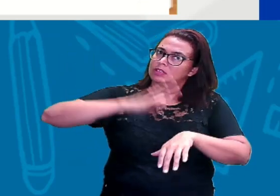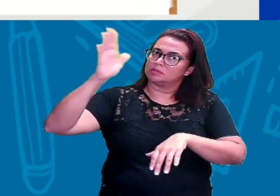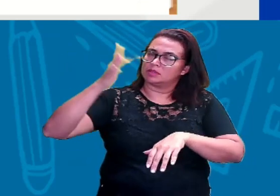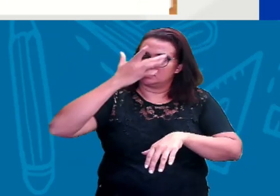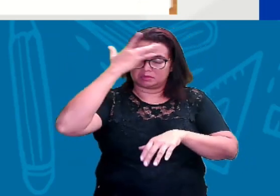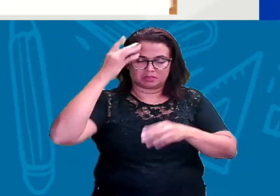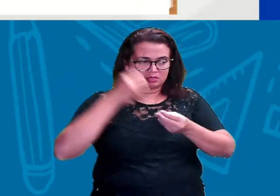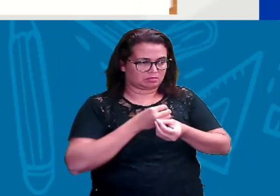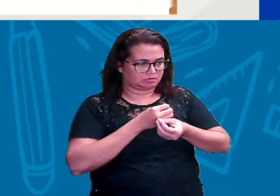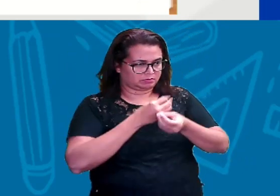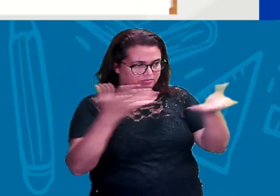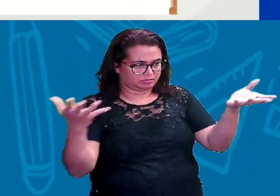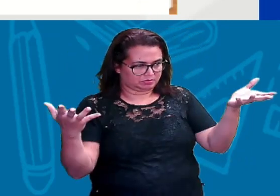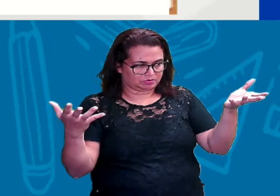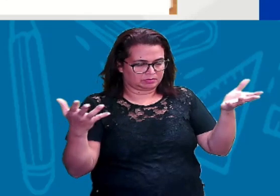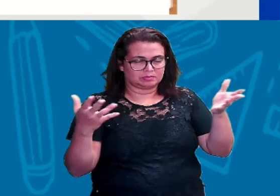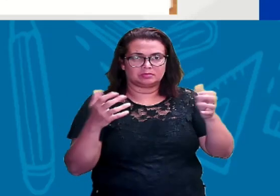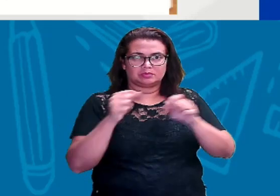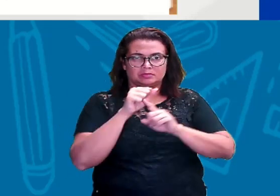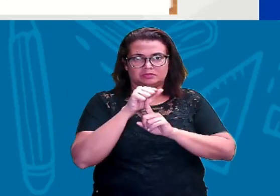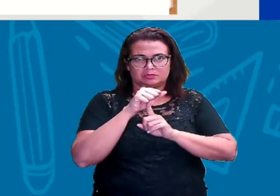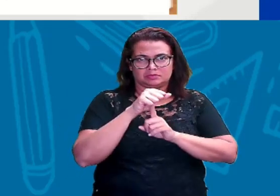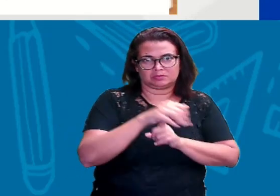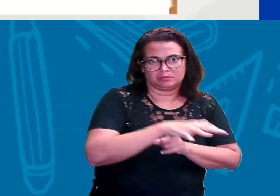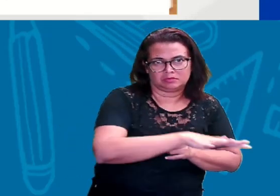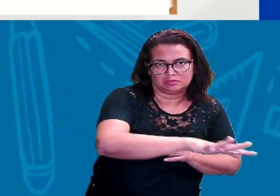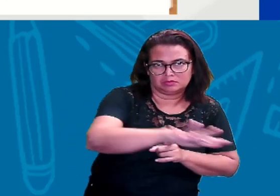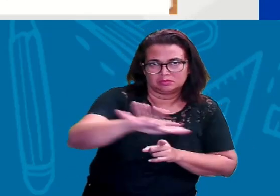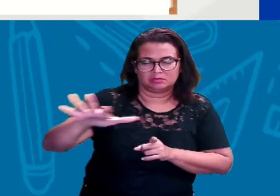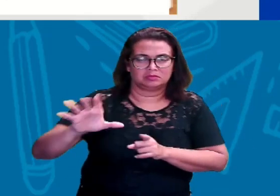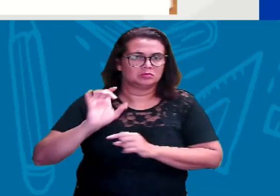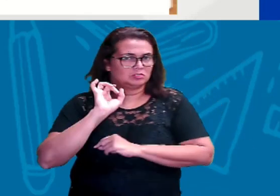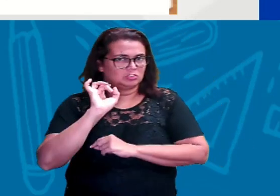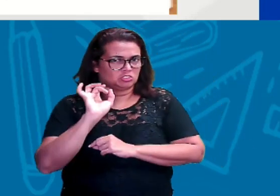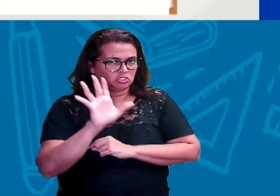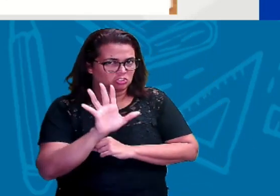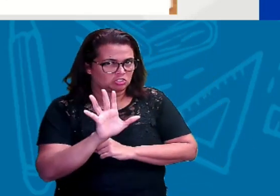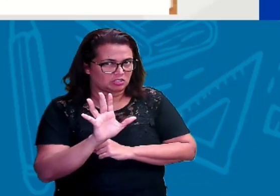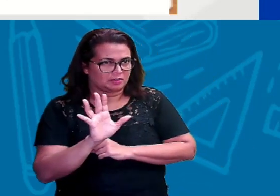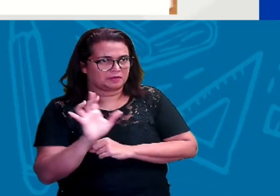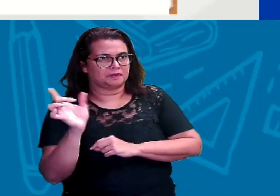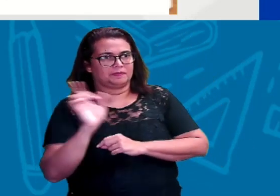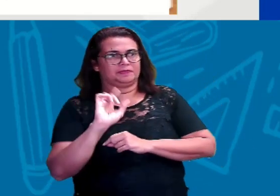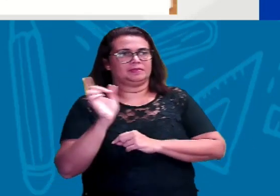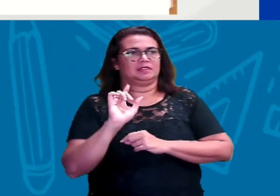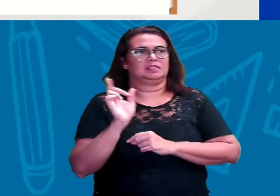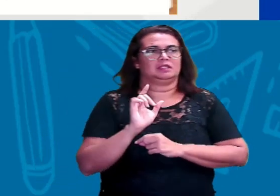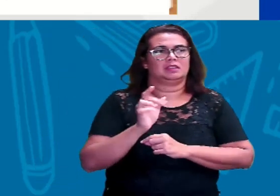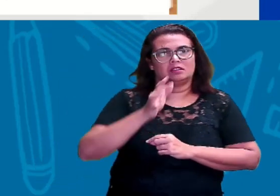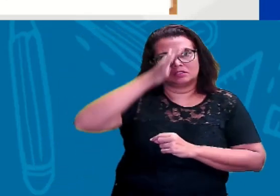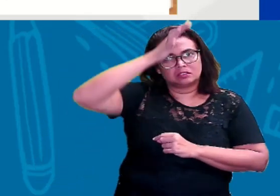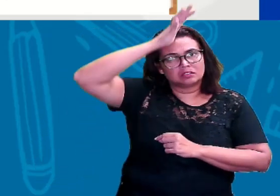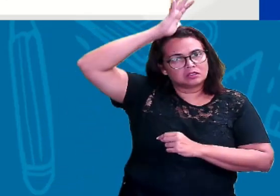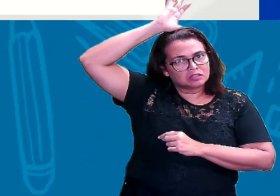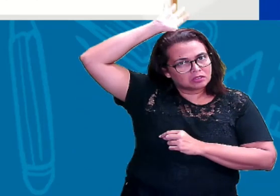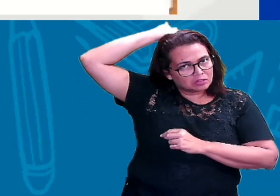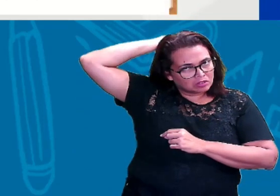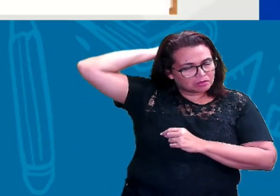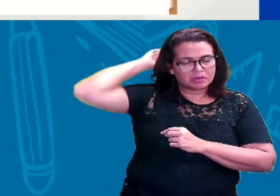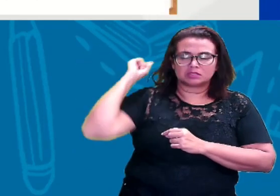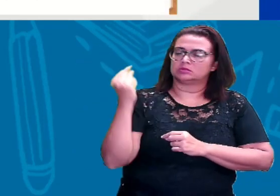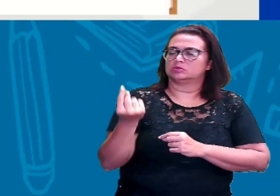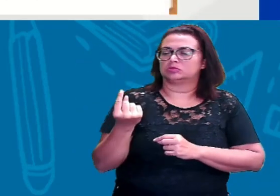as pessoas. Agora, vê só, não ficou só nisso aí não. Então, foi colocado o alfabeto romano e ficou esse alfabeto não.